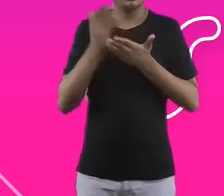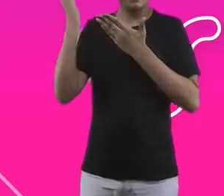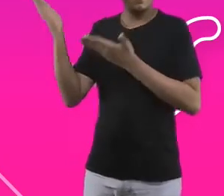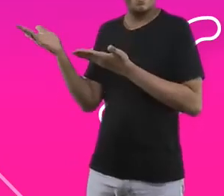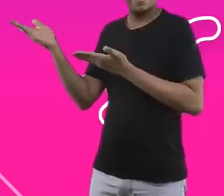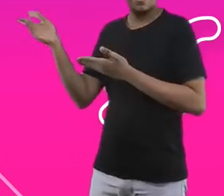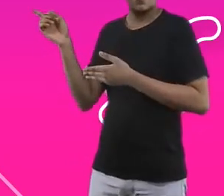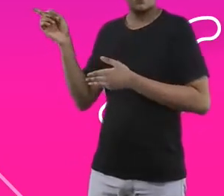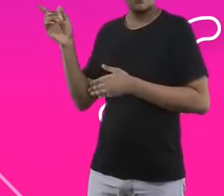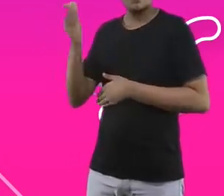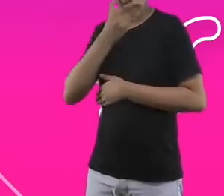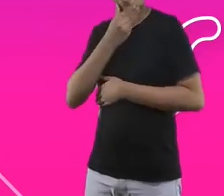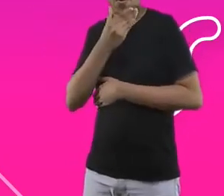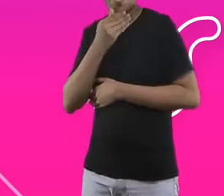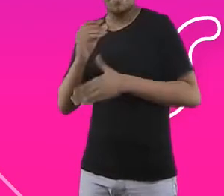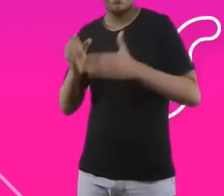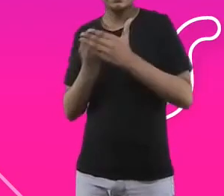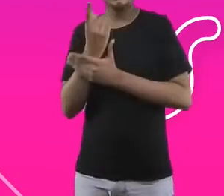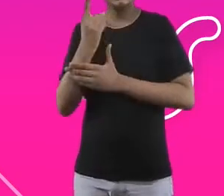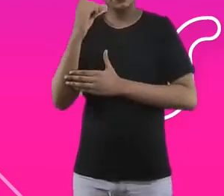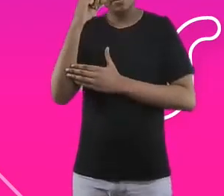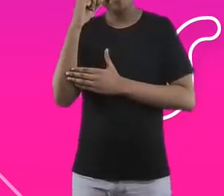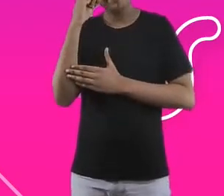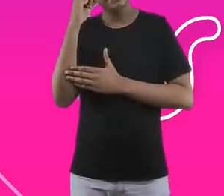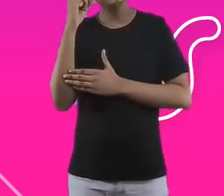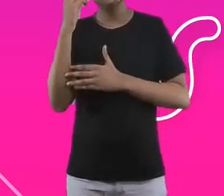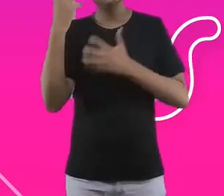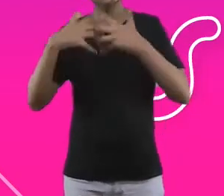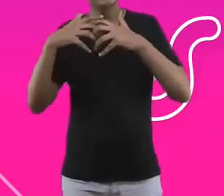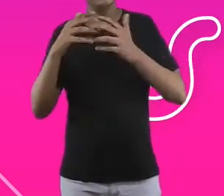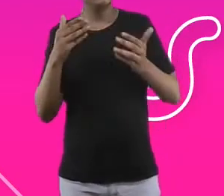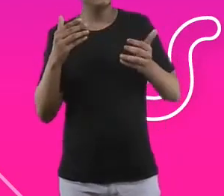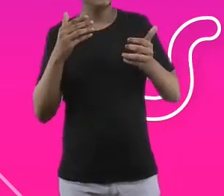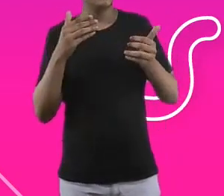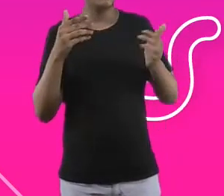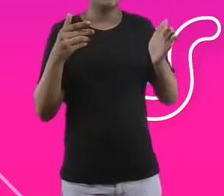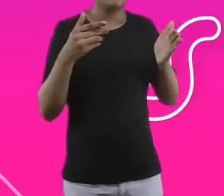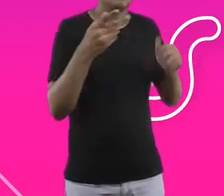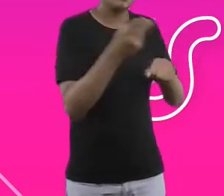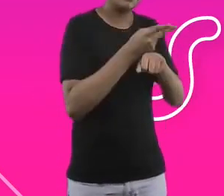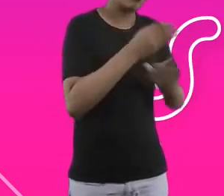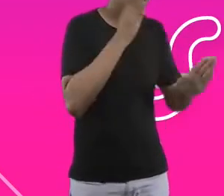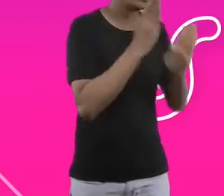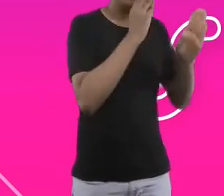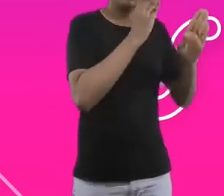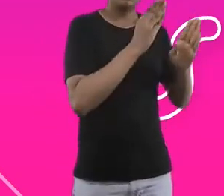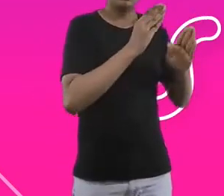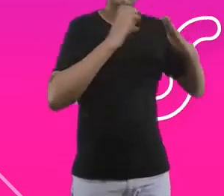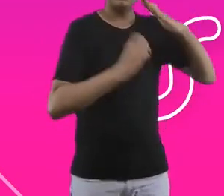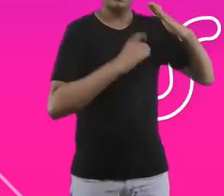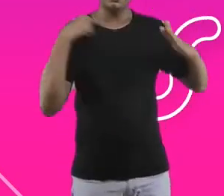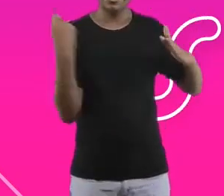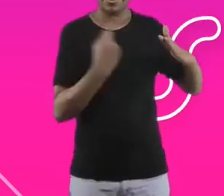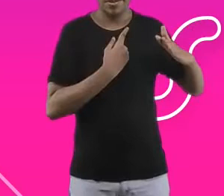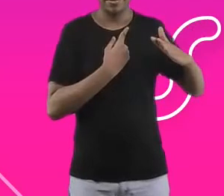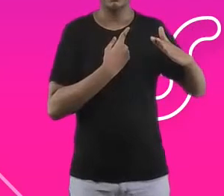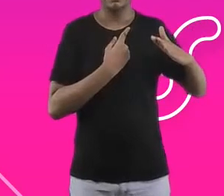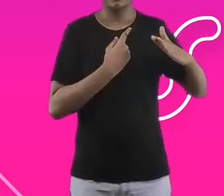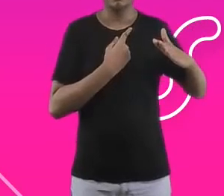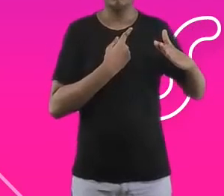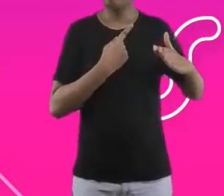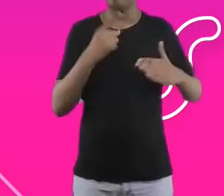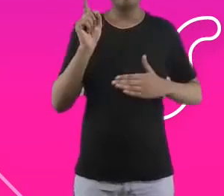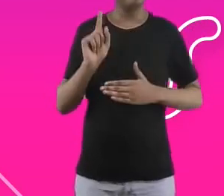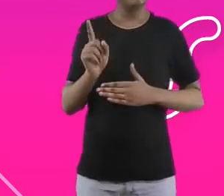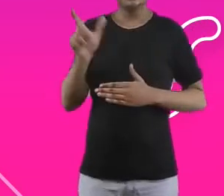Ele nos procurou porque ele viu na Ambev um potencial para ajudá-lo. O Edson é um cara super empolgado, super pensava na frente, sonho